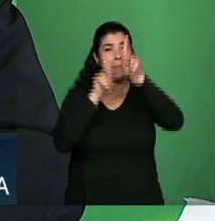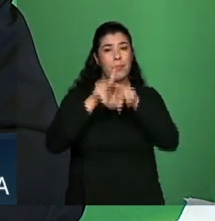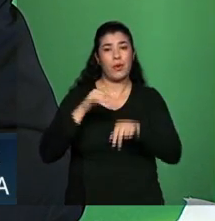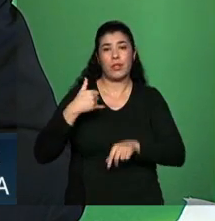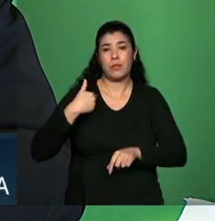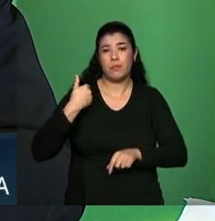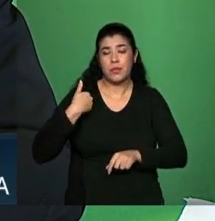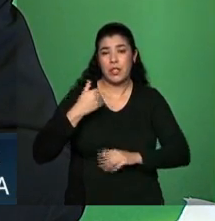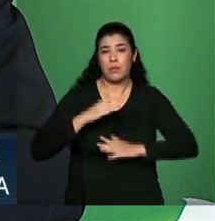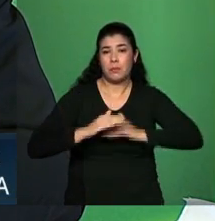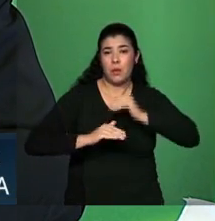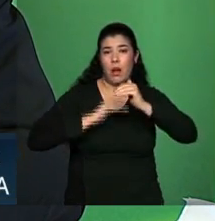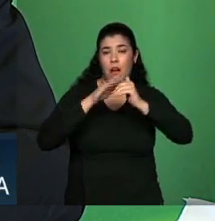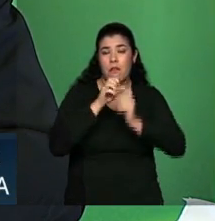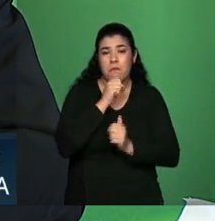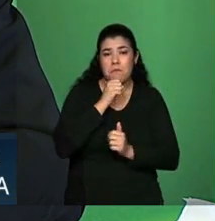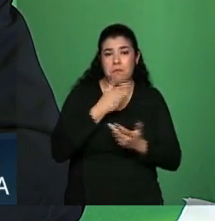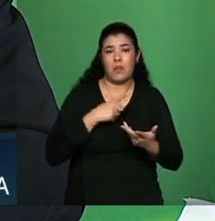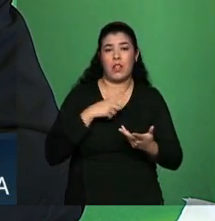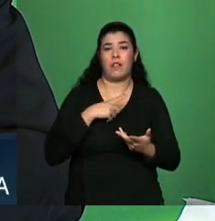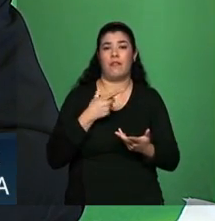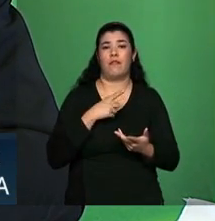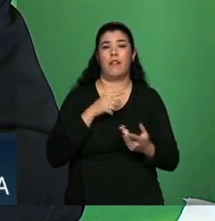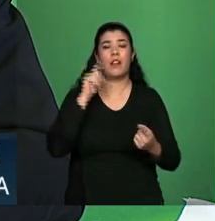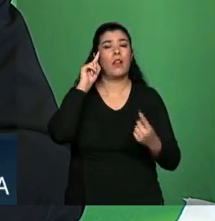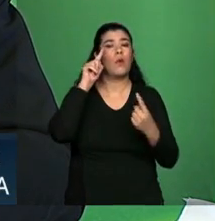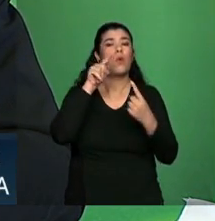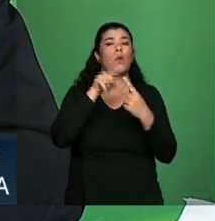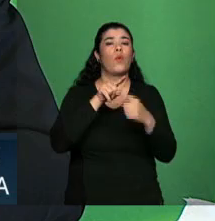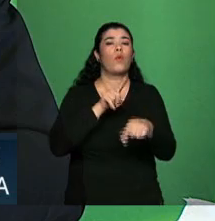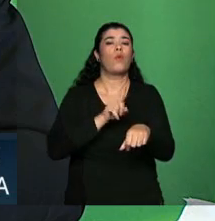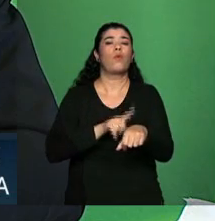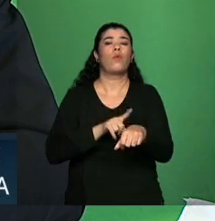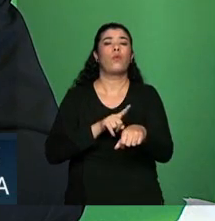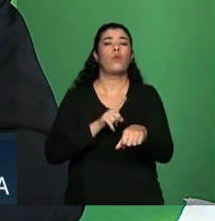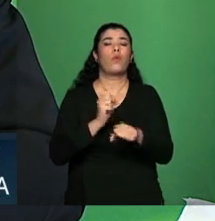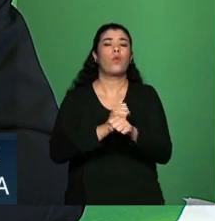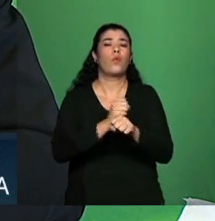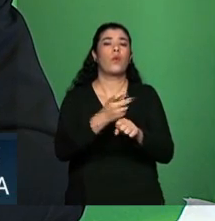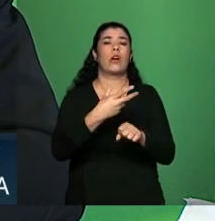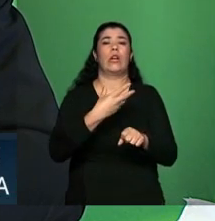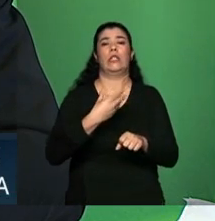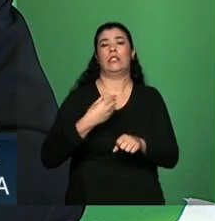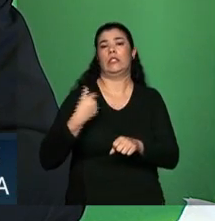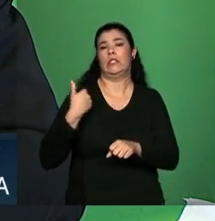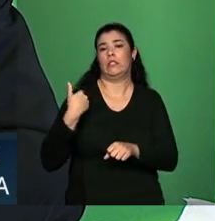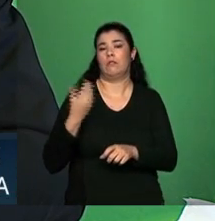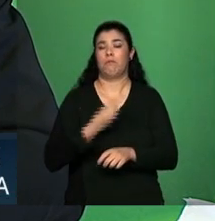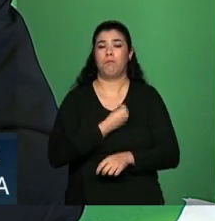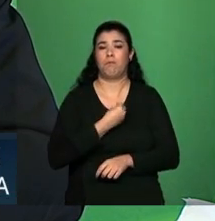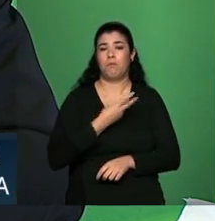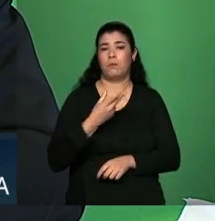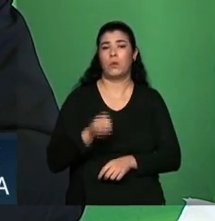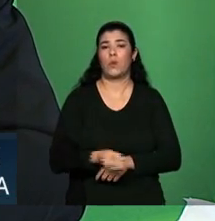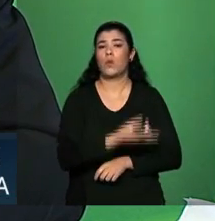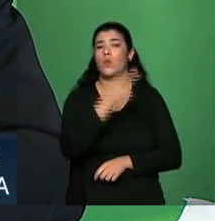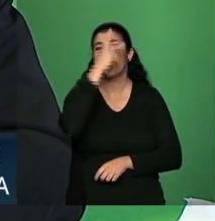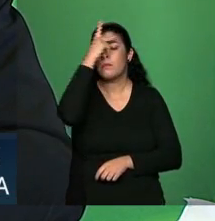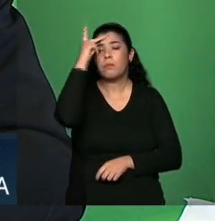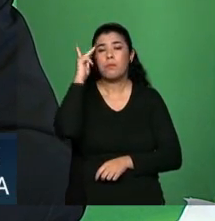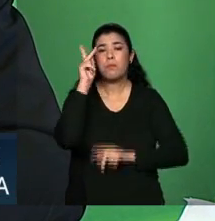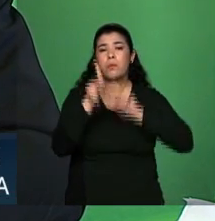familiarizados com os gráficos de aumento de expectativa de vida, do aumento de números de pessoas que